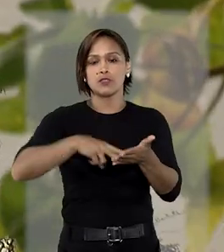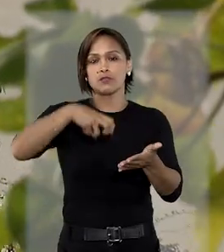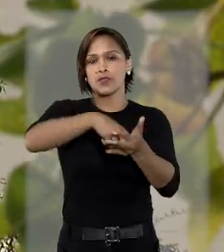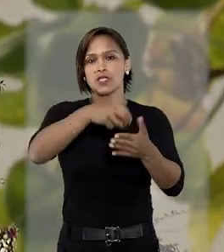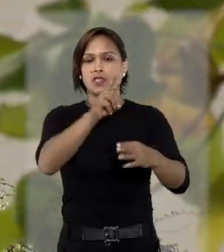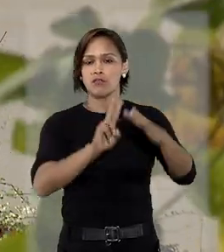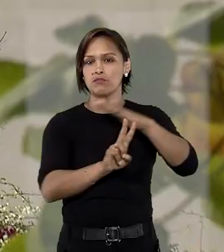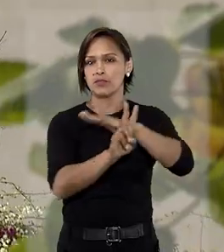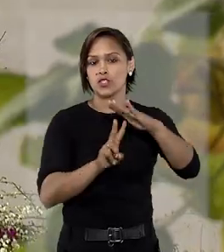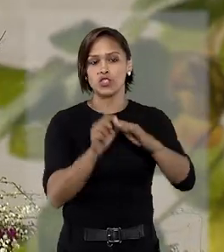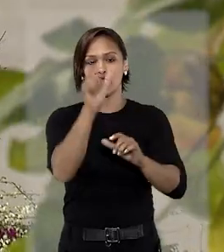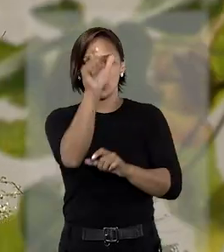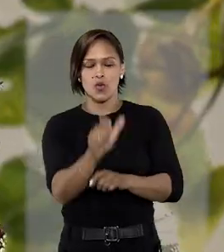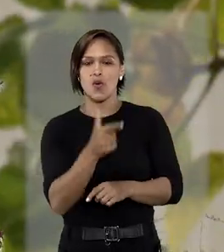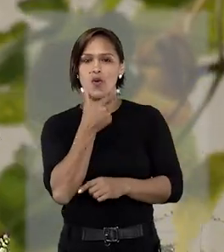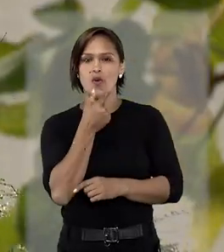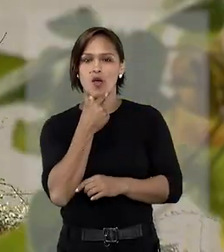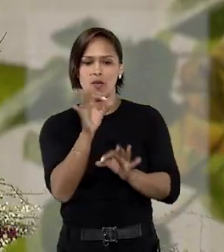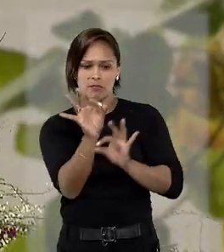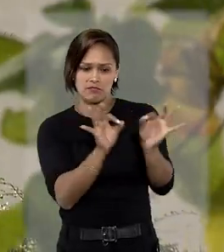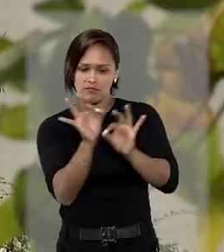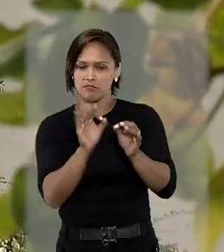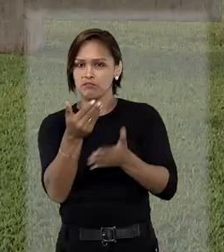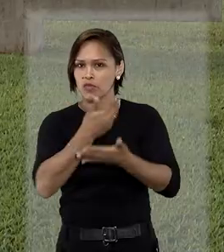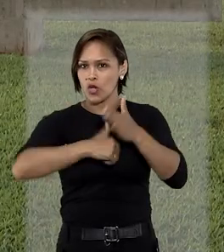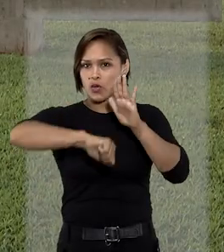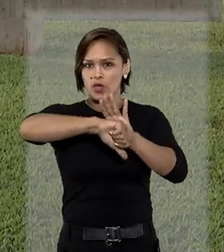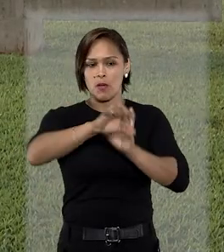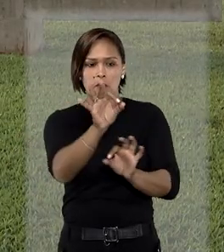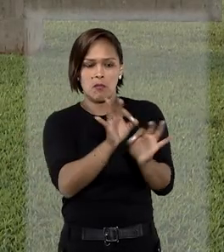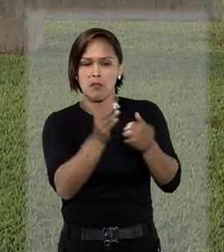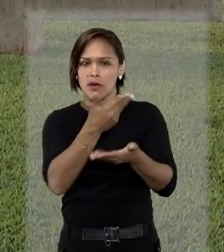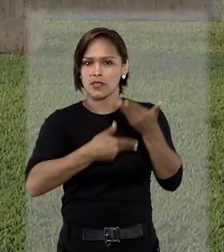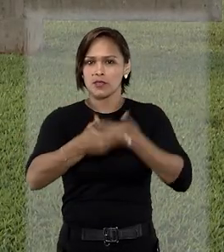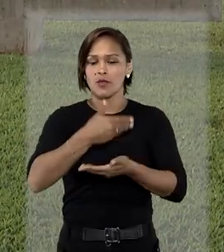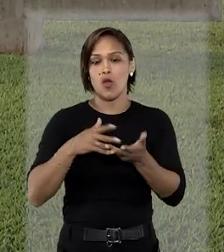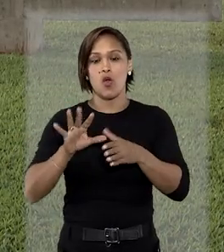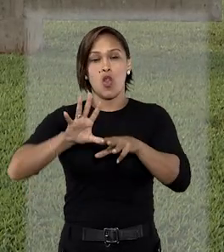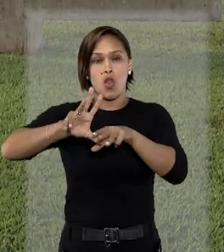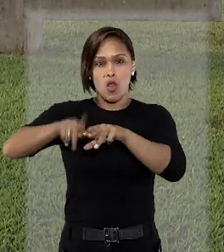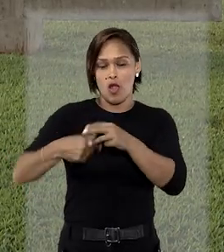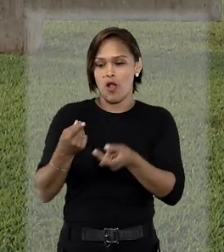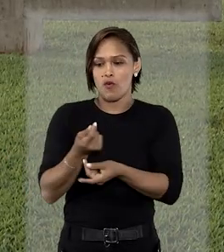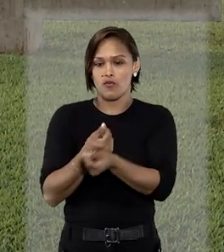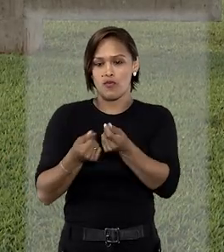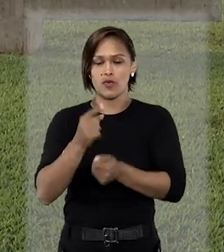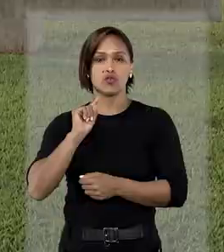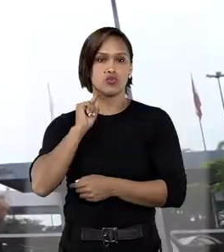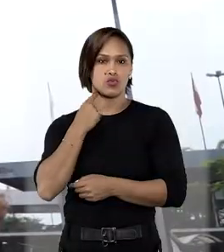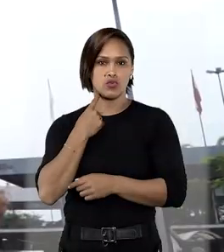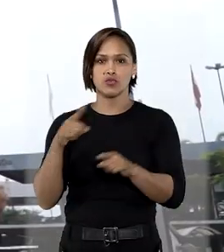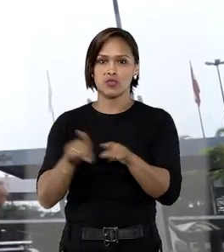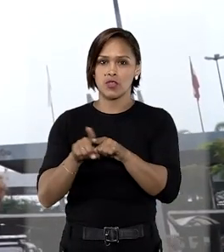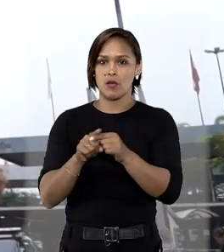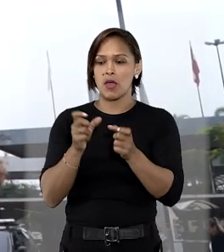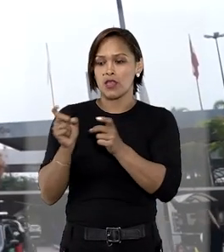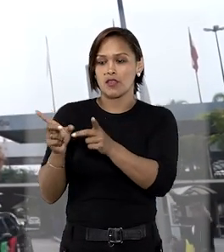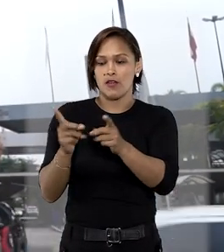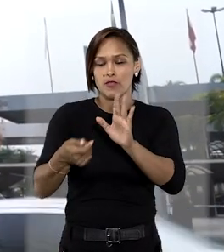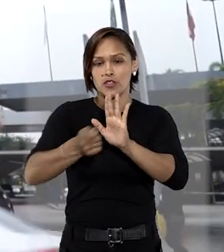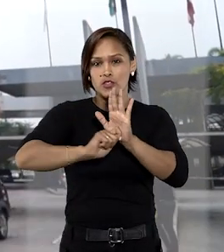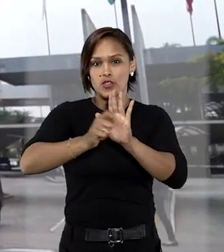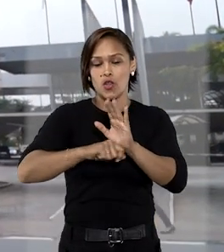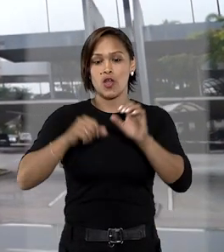de um homem acusado de integrar organização criminosa, acusada de lavar dinheiro oriundo do tráfico. O tribunal